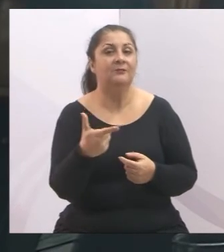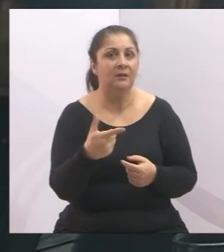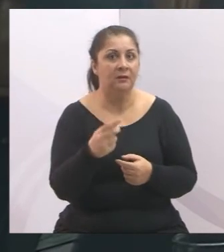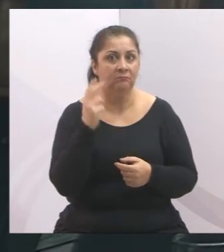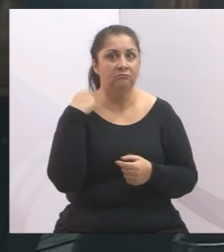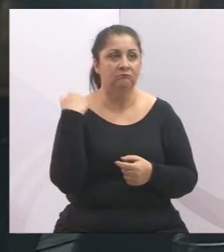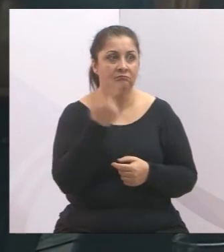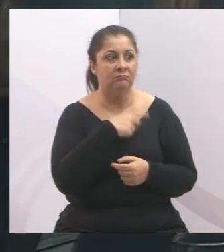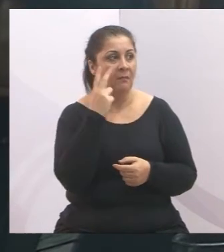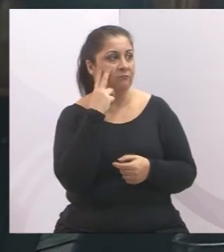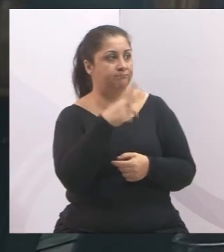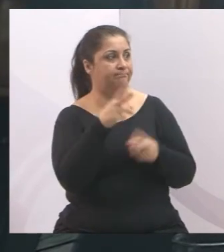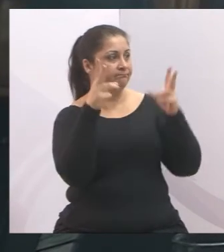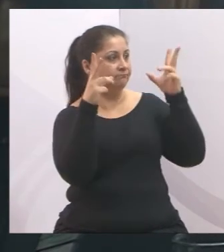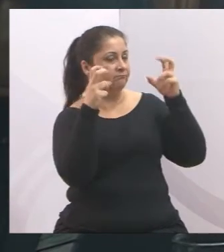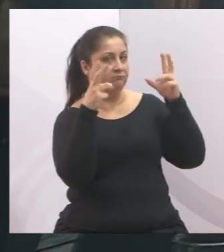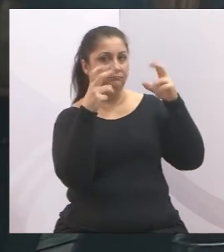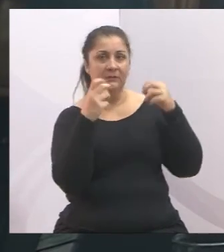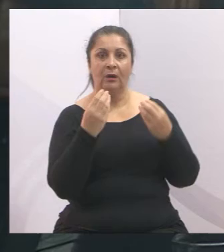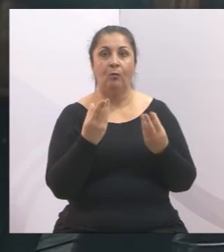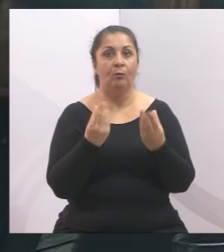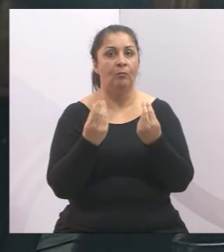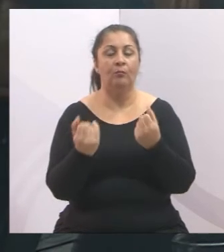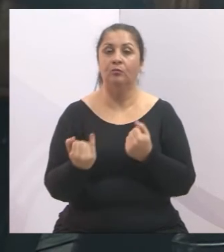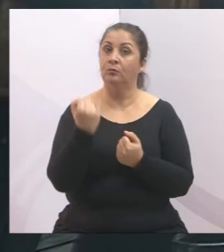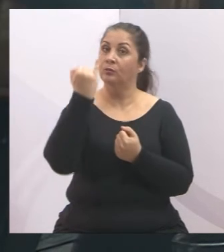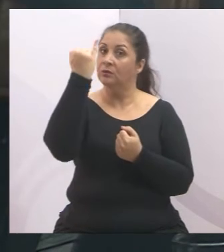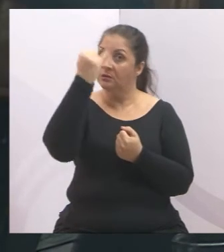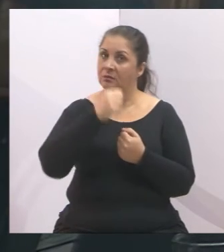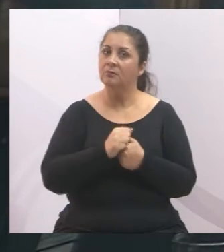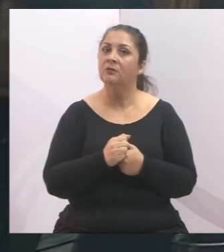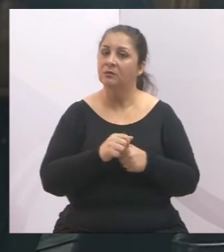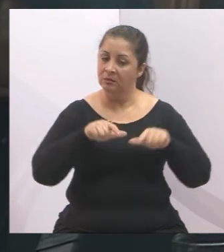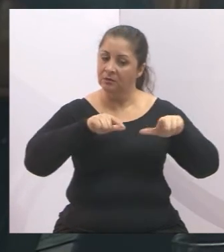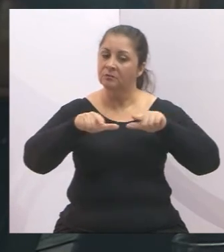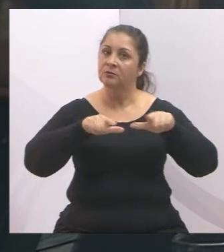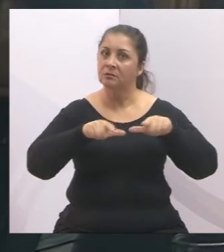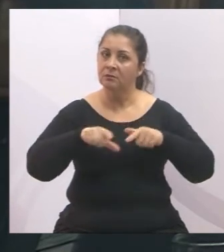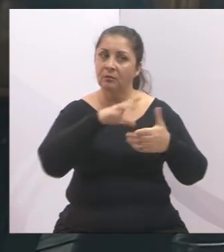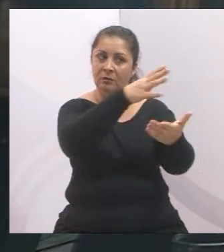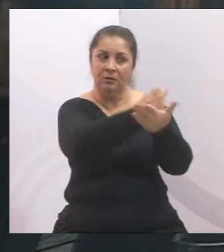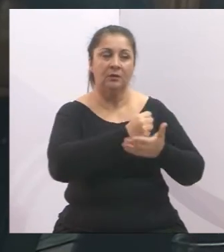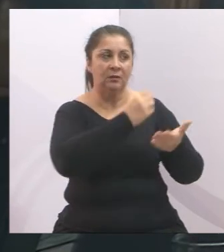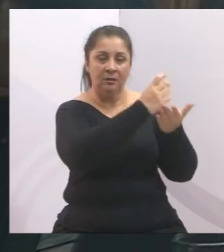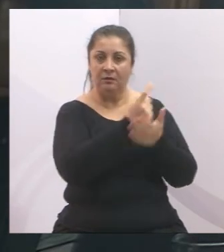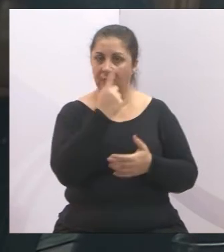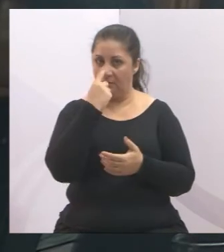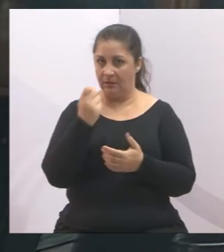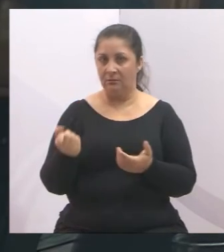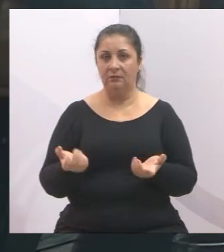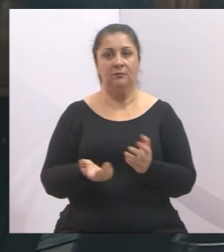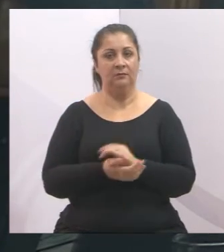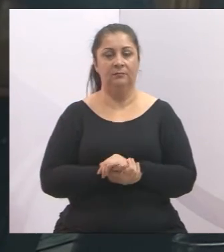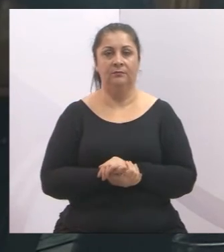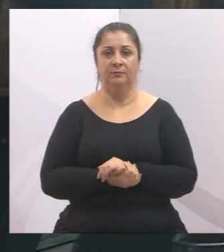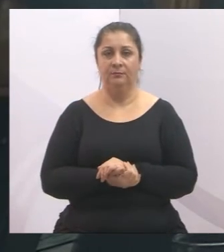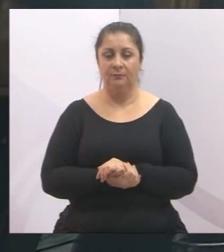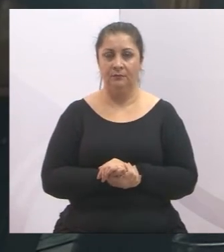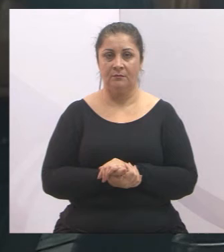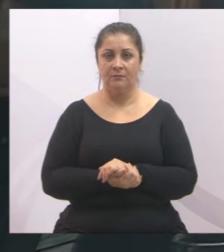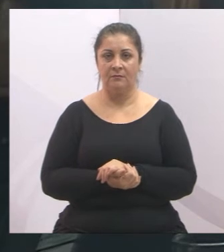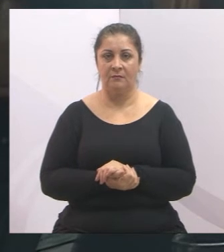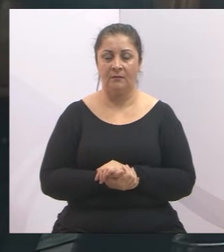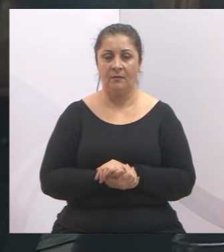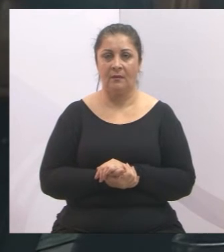é que nós vamos perceber a importância que tem esses trabalhadores para a nossa cidade. É